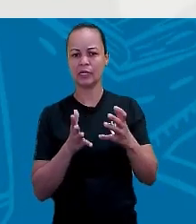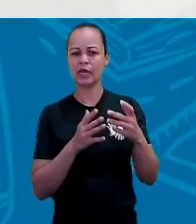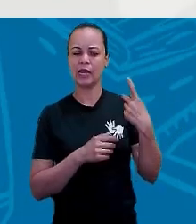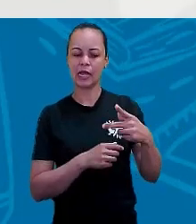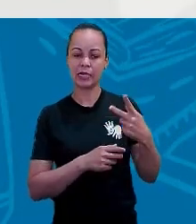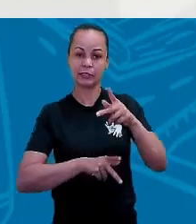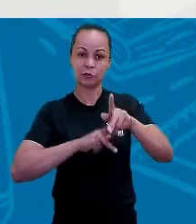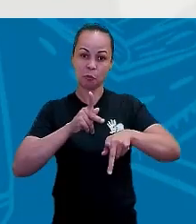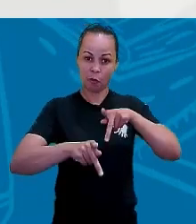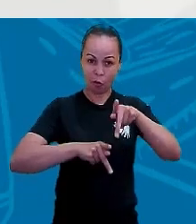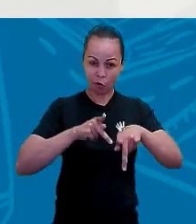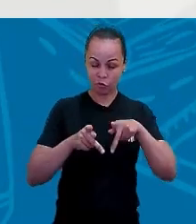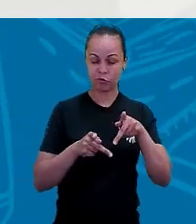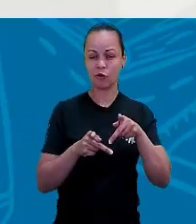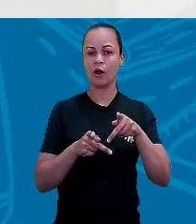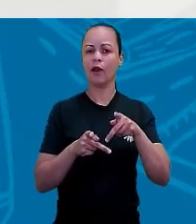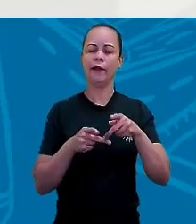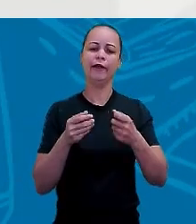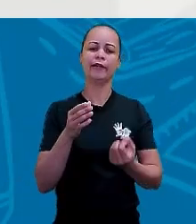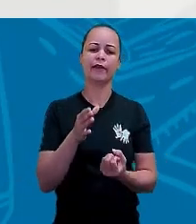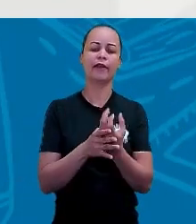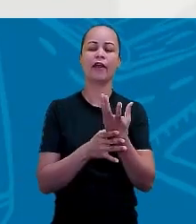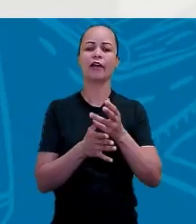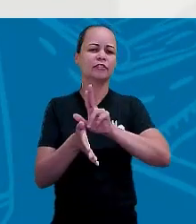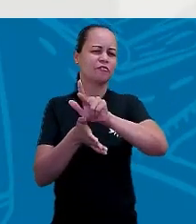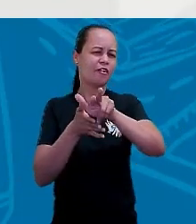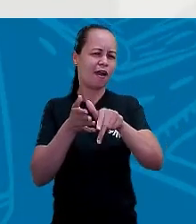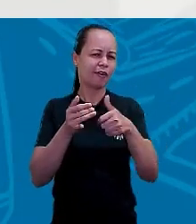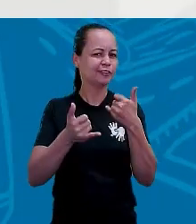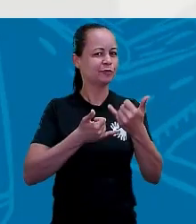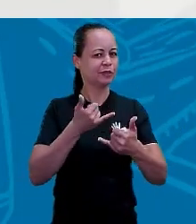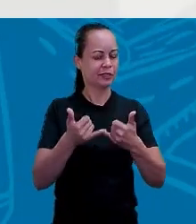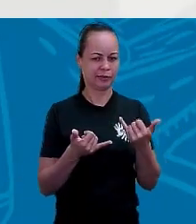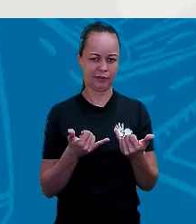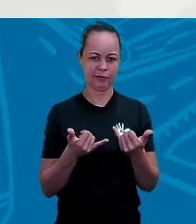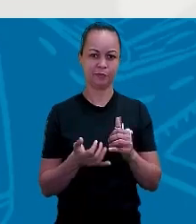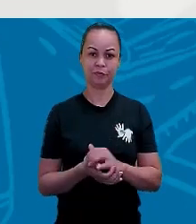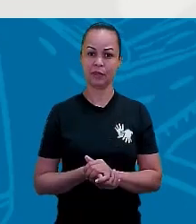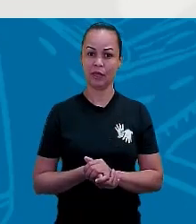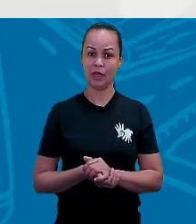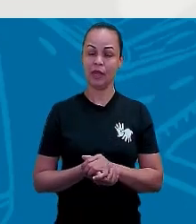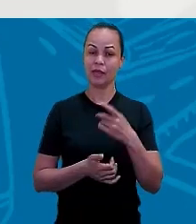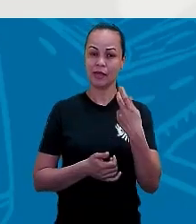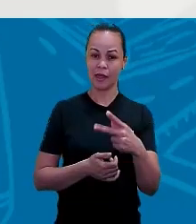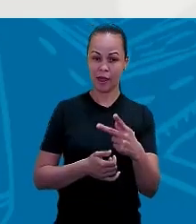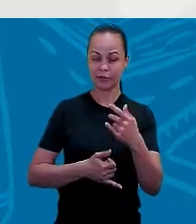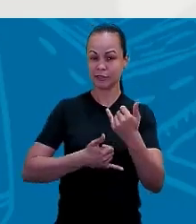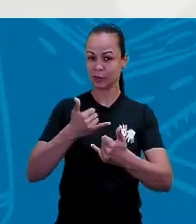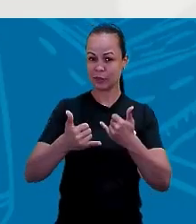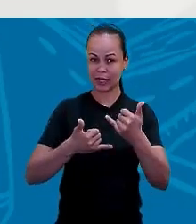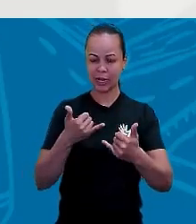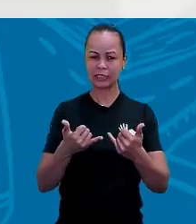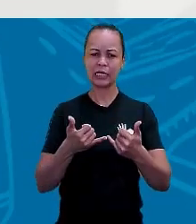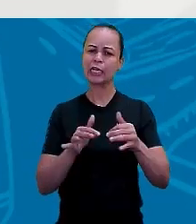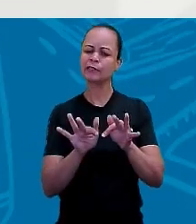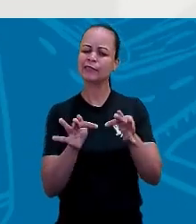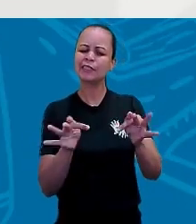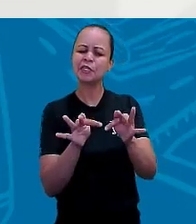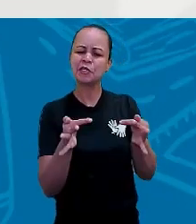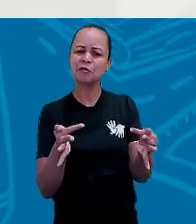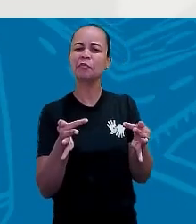povos criassem várias brincadeiras. E brincadeiras simples, mas que divertem